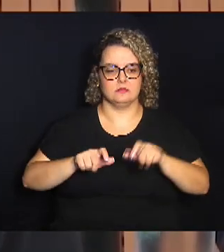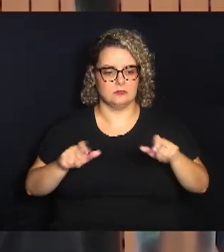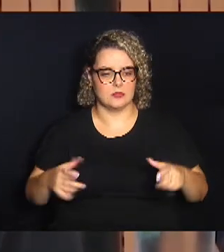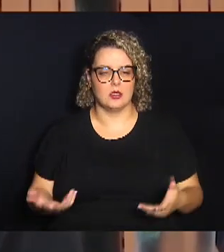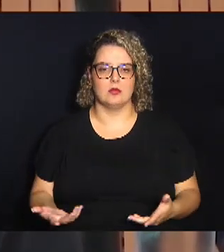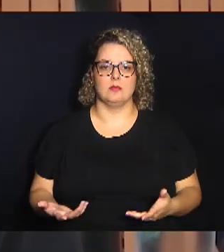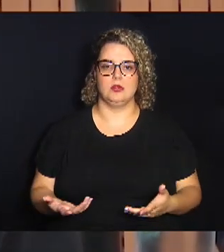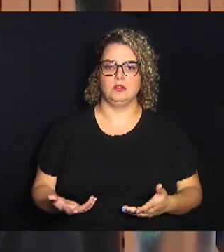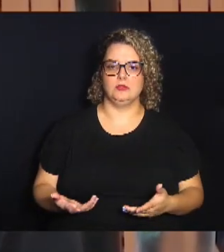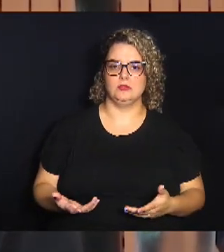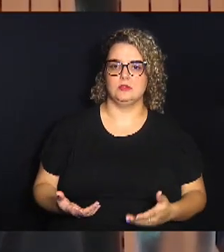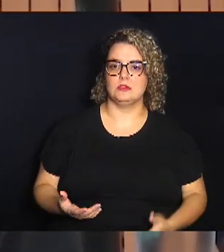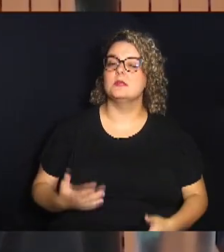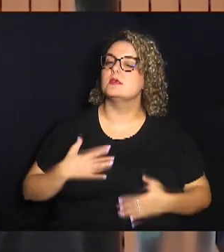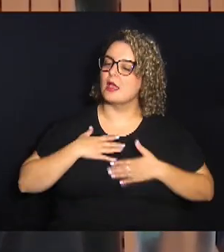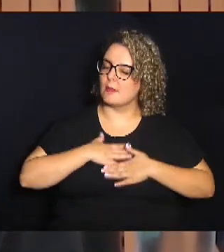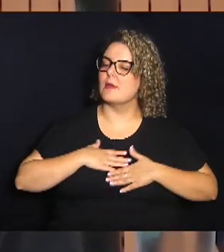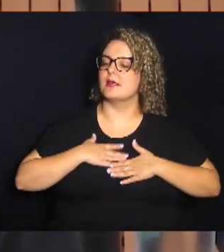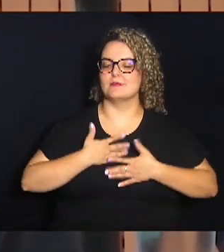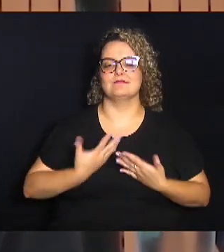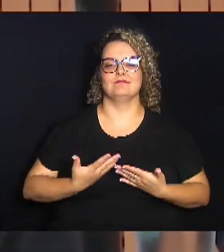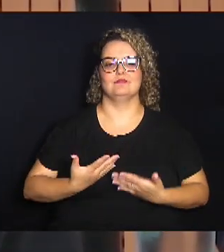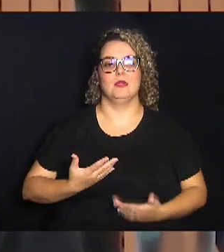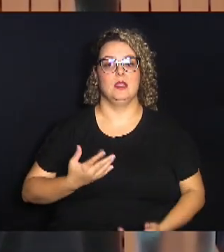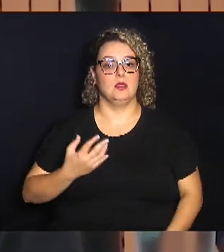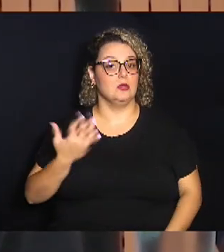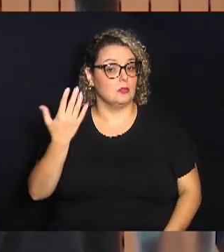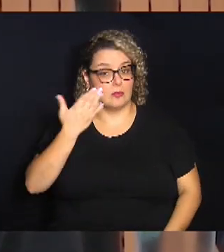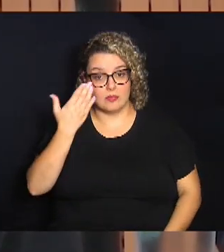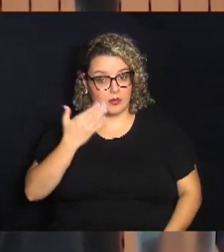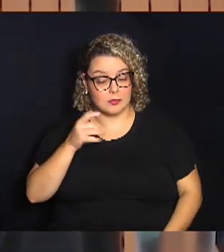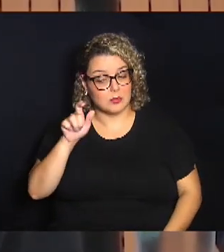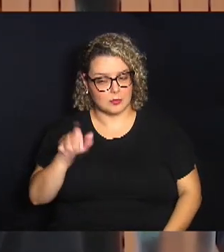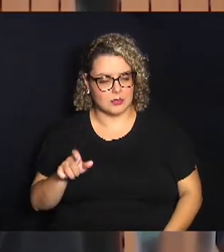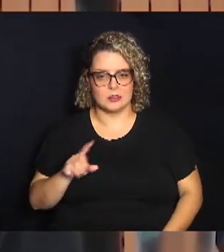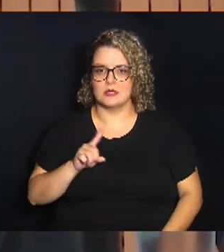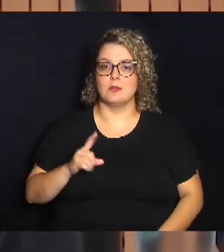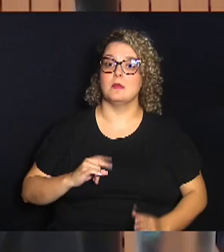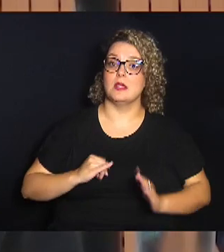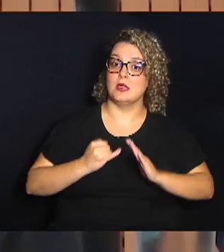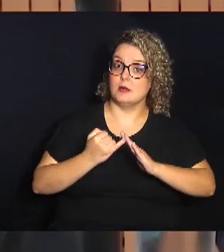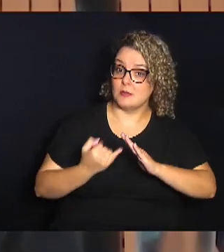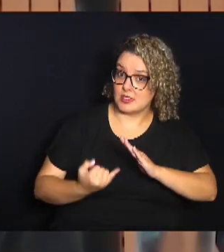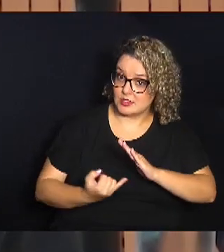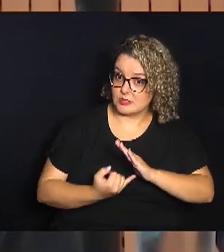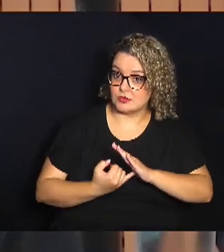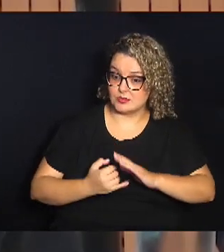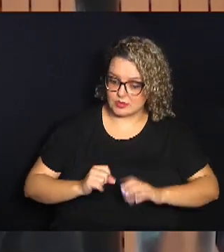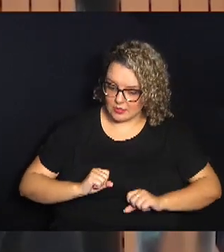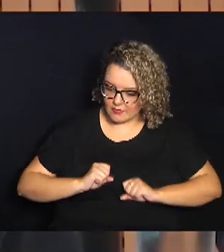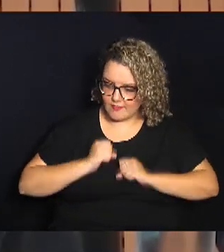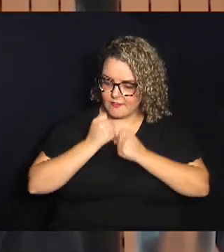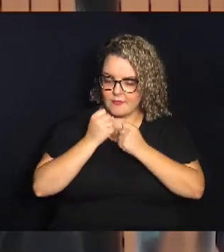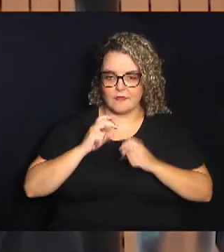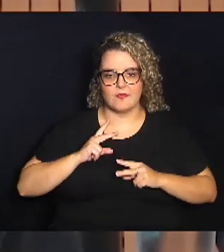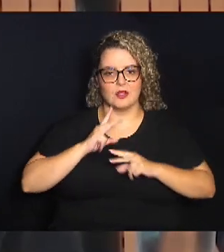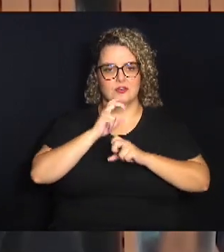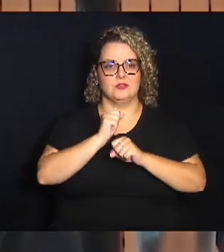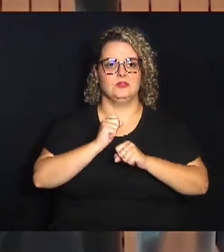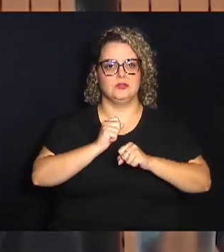gostoso, a gente vê que não é uma pessoa, mas é uma entidade forte, que realmente destacou nesse